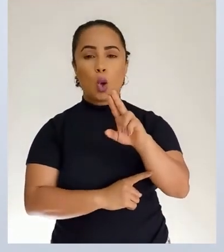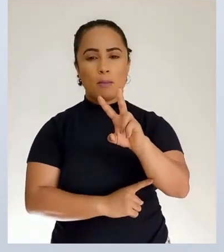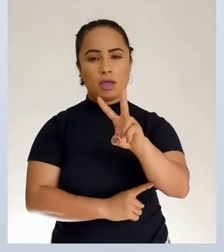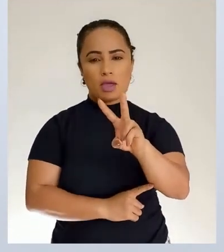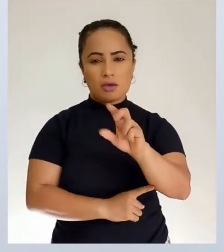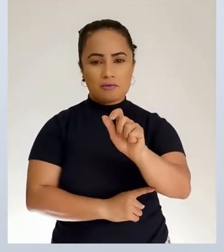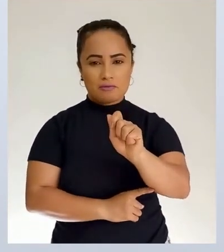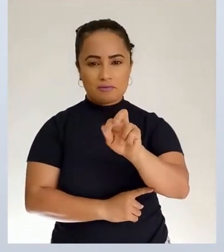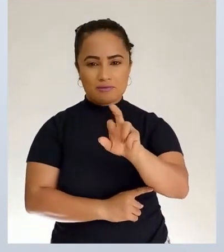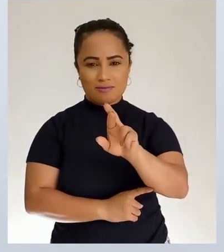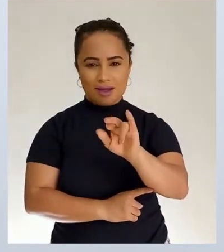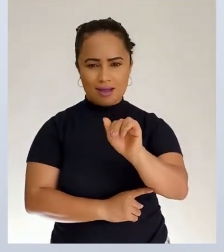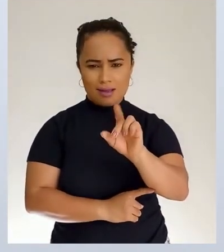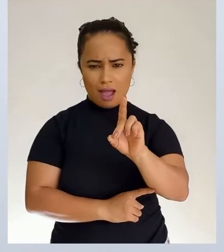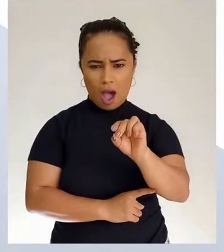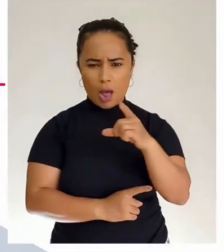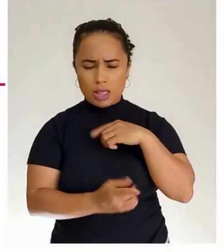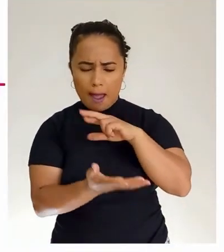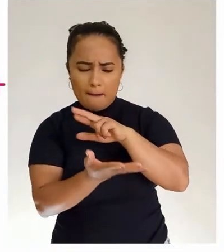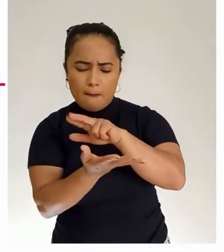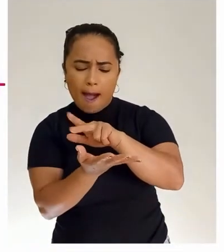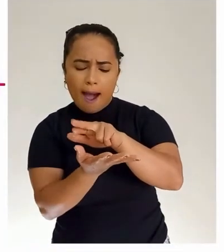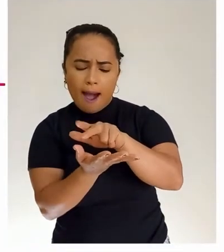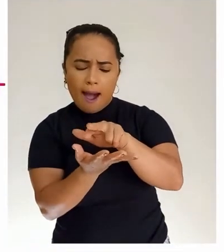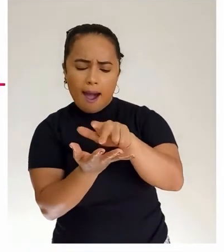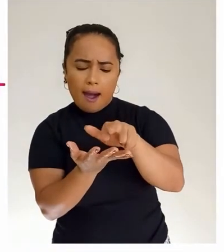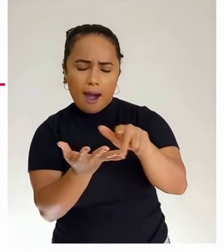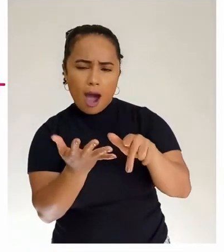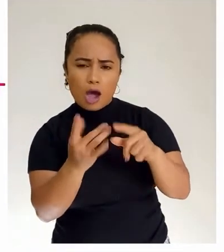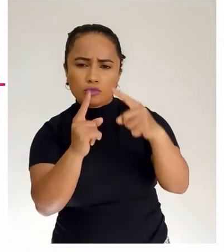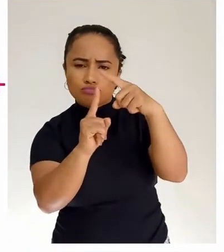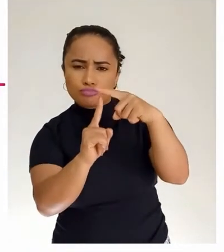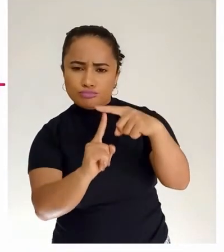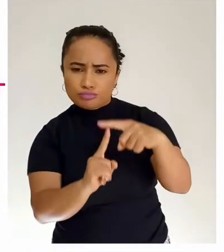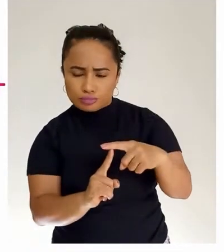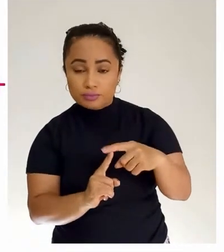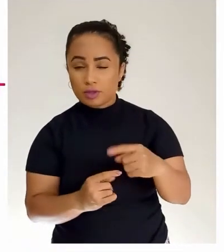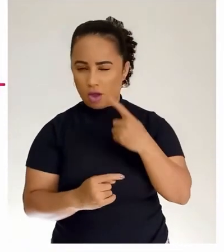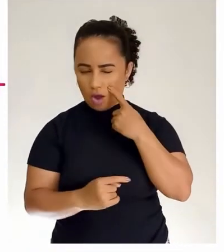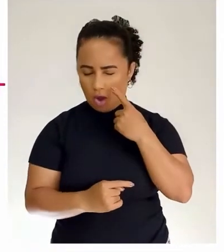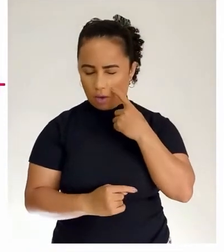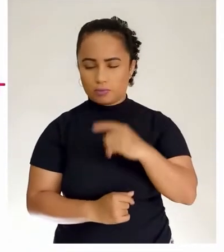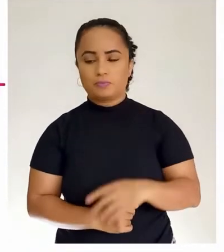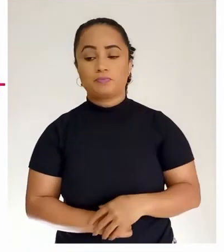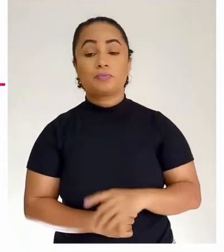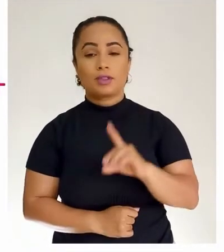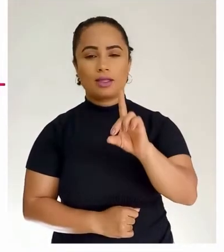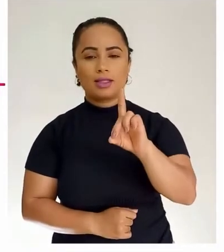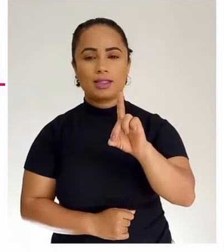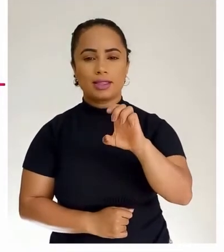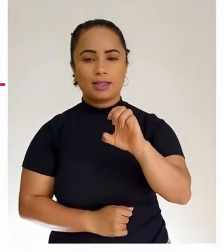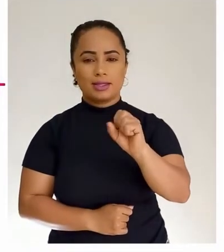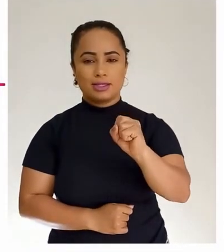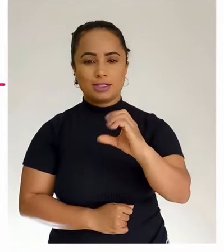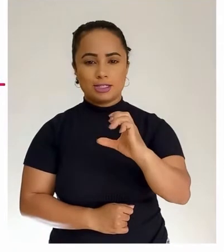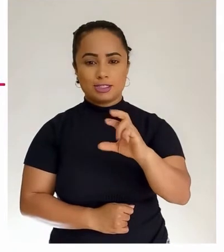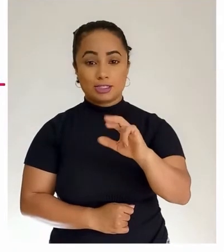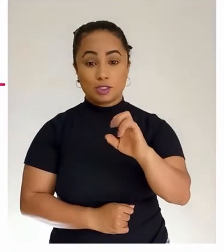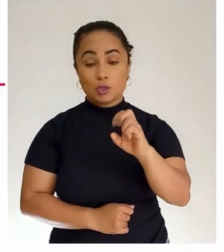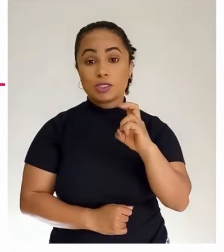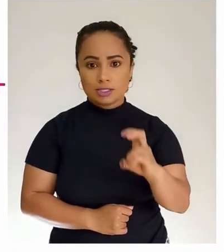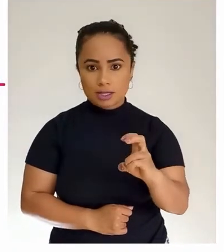material gráfico. Então, lá. Descritor 5. Interpretar texto. Interpretar, atribuir